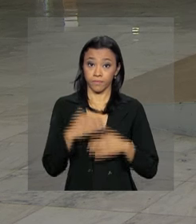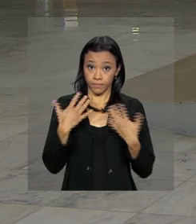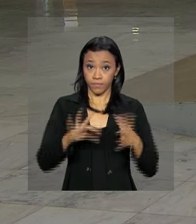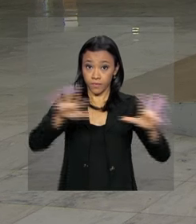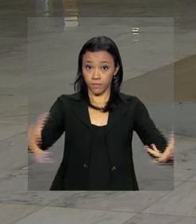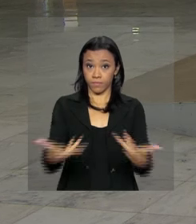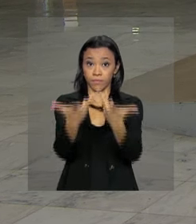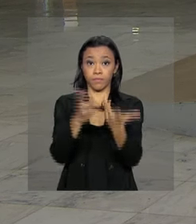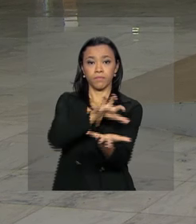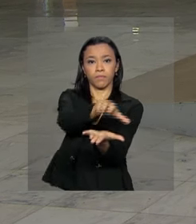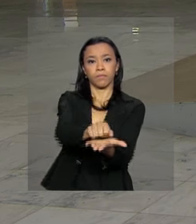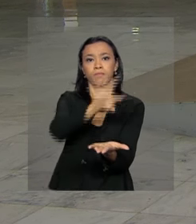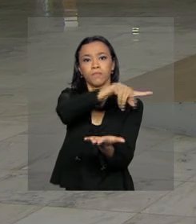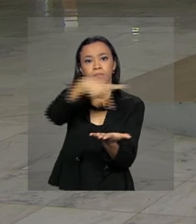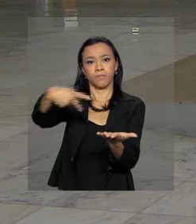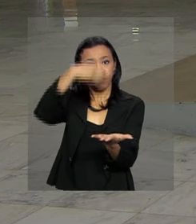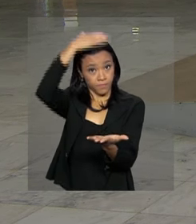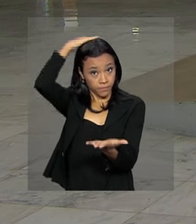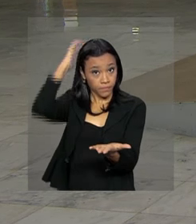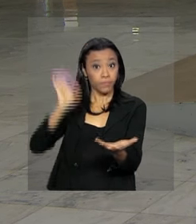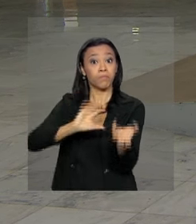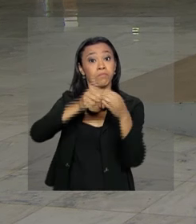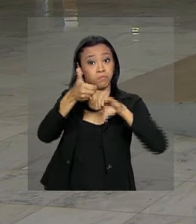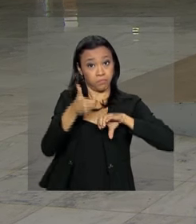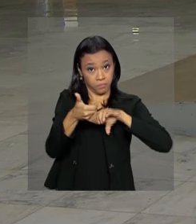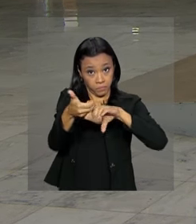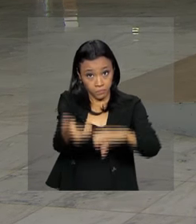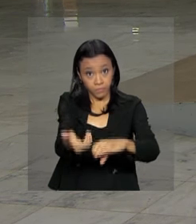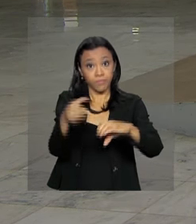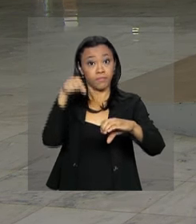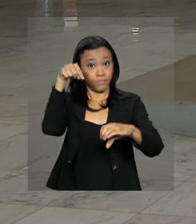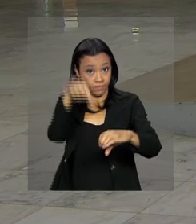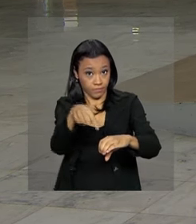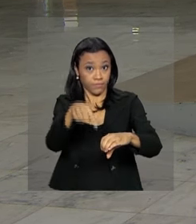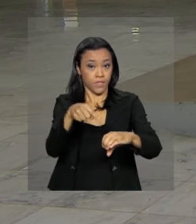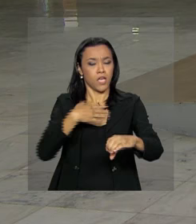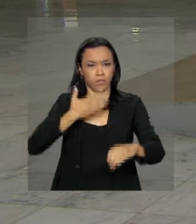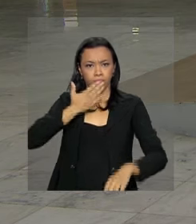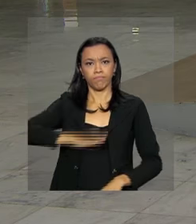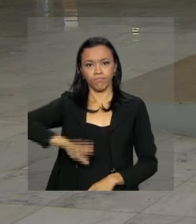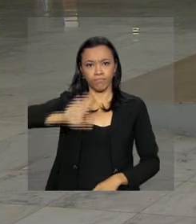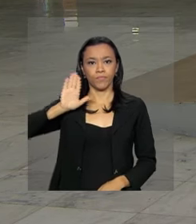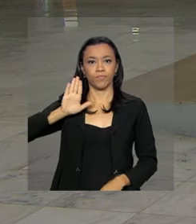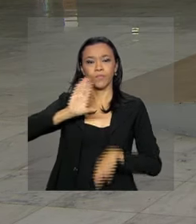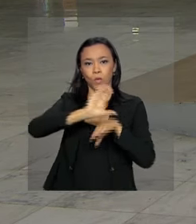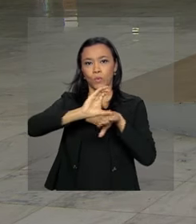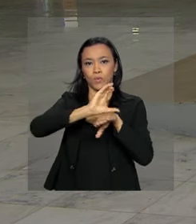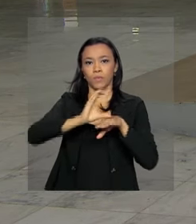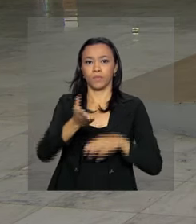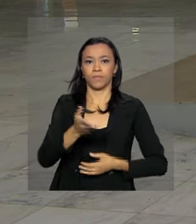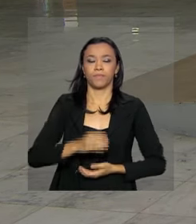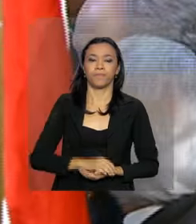cerimônia de posse do presidente Temer foi no Congresso Nacional. Ele fez um juramento à Constituição.